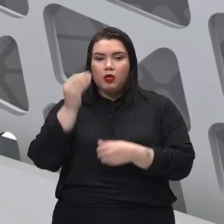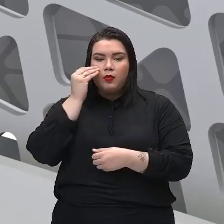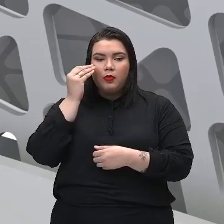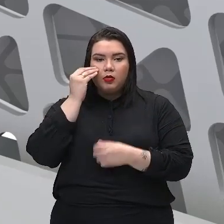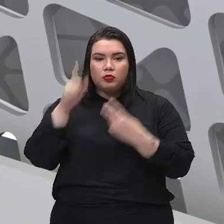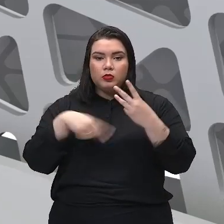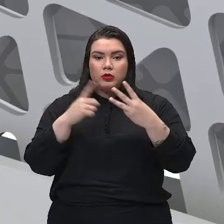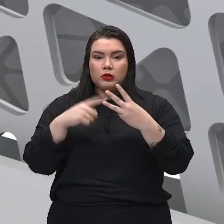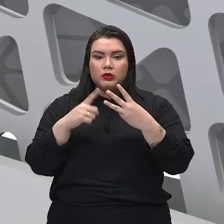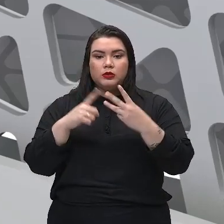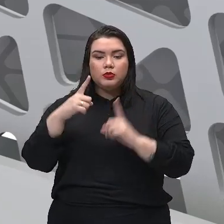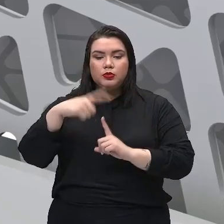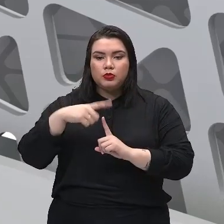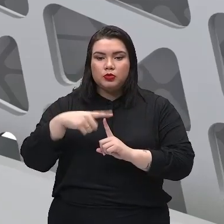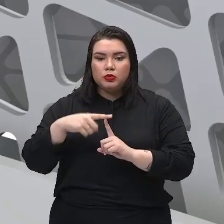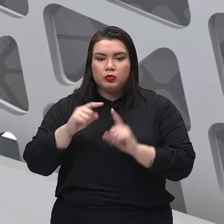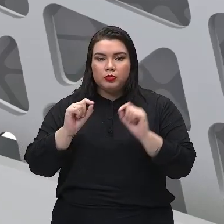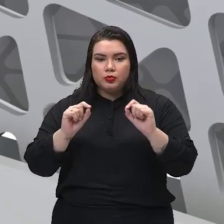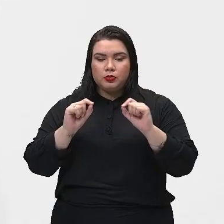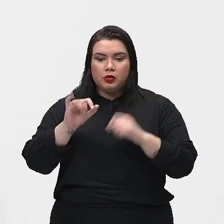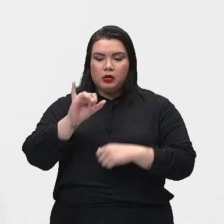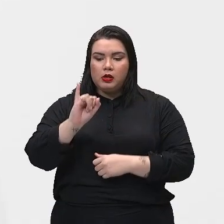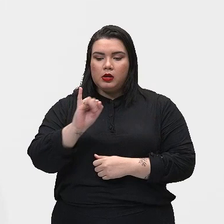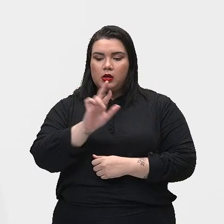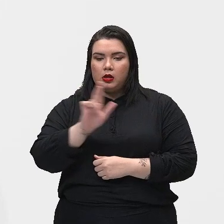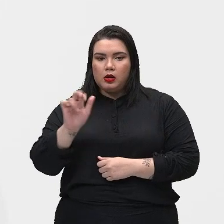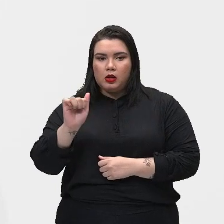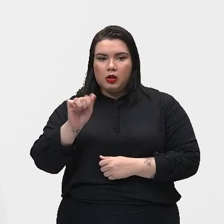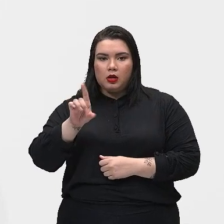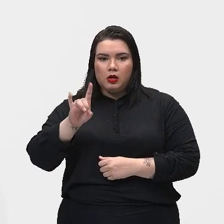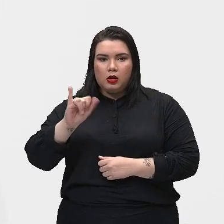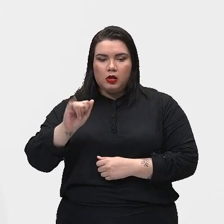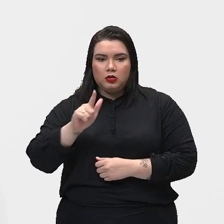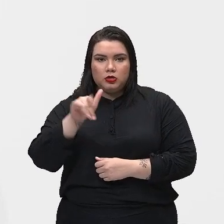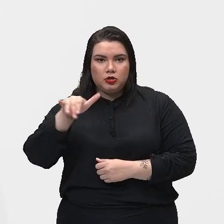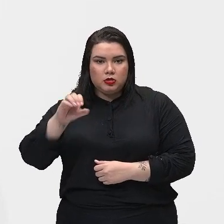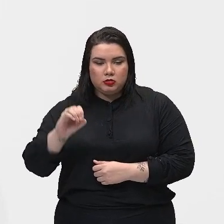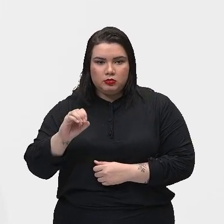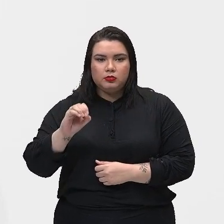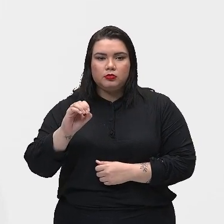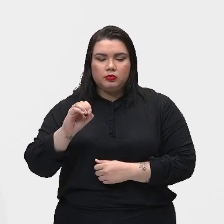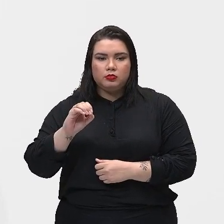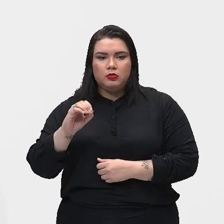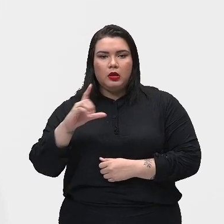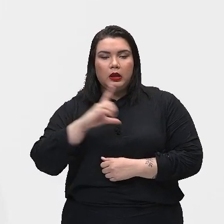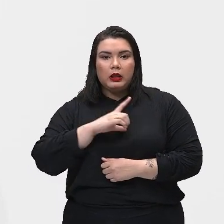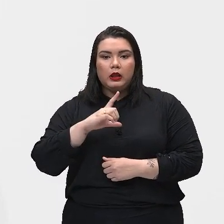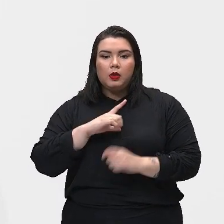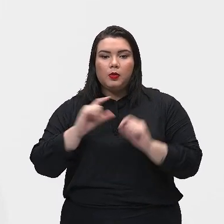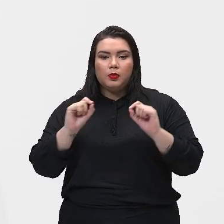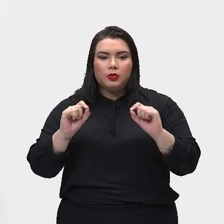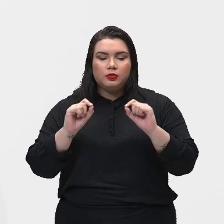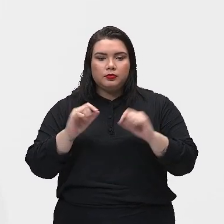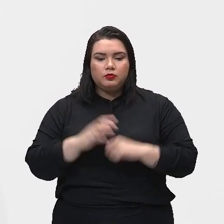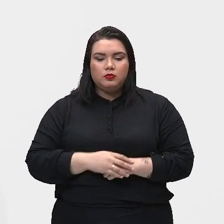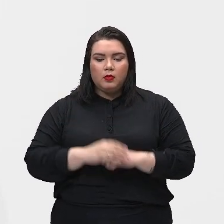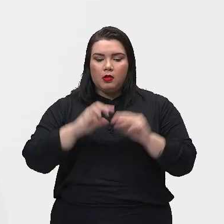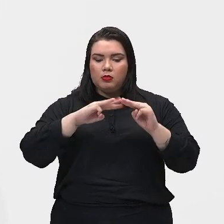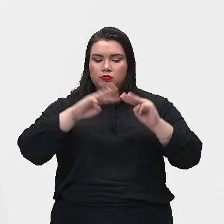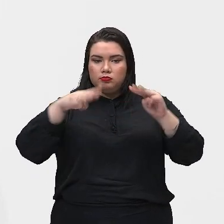terceiro tipo, que é a irradiação. Nesse caso, já tem a participação de ondas